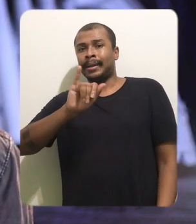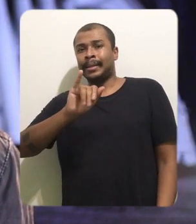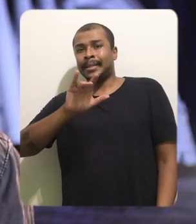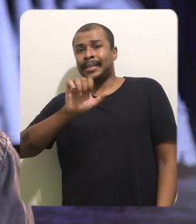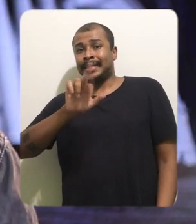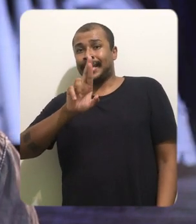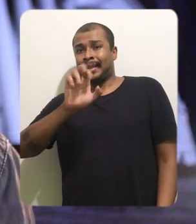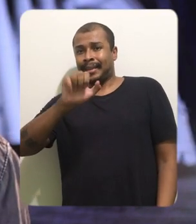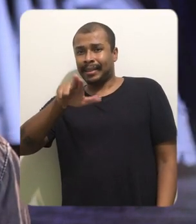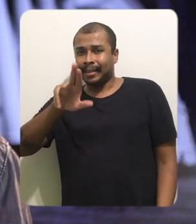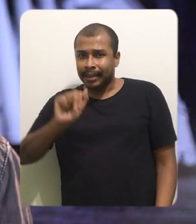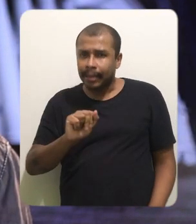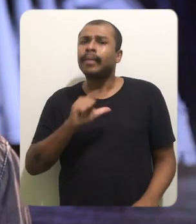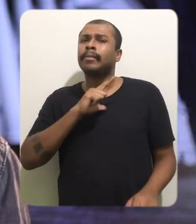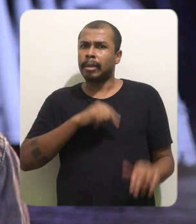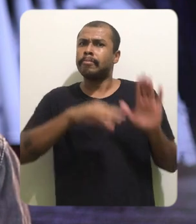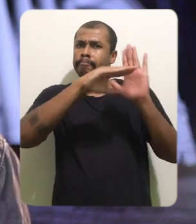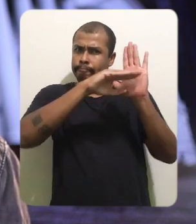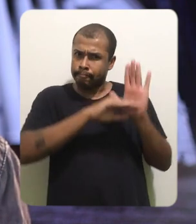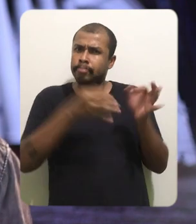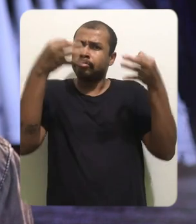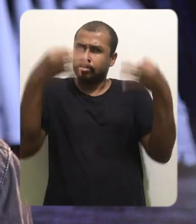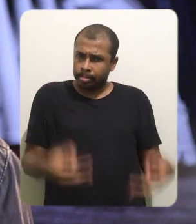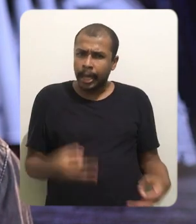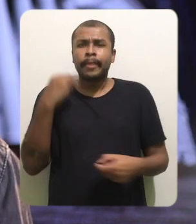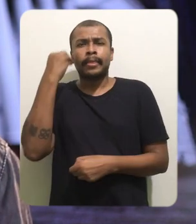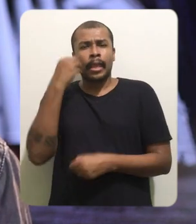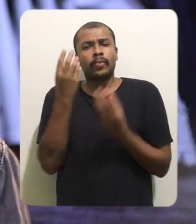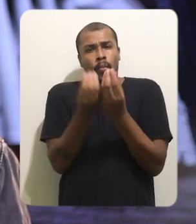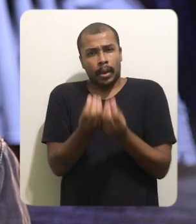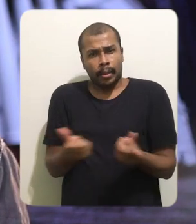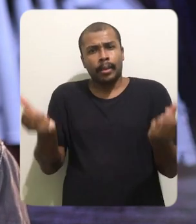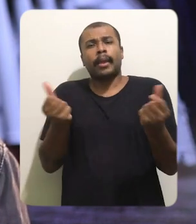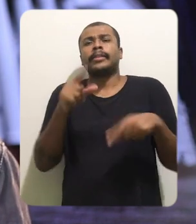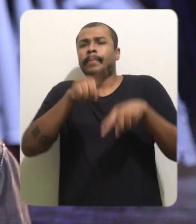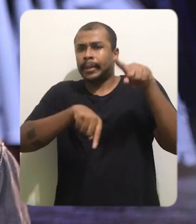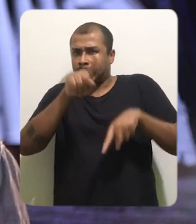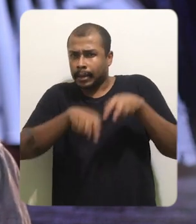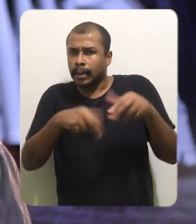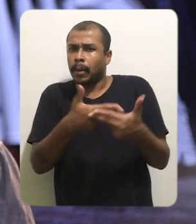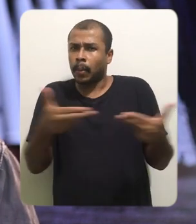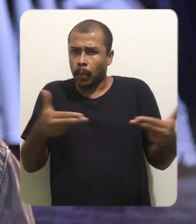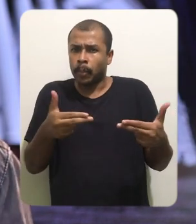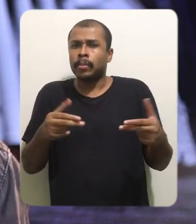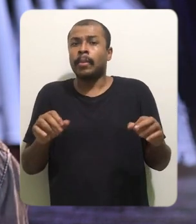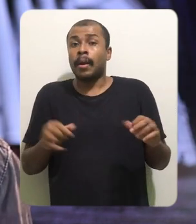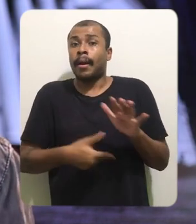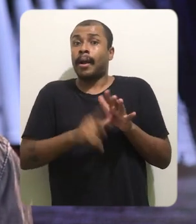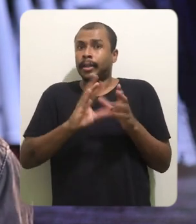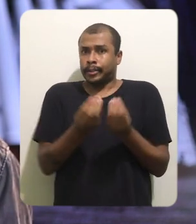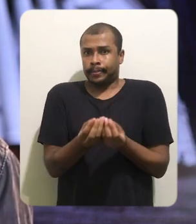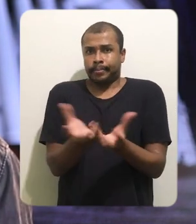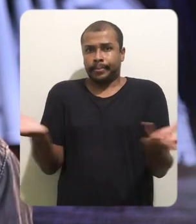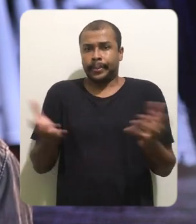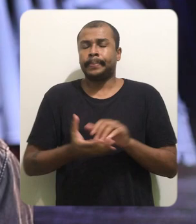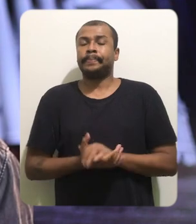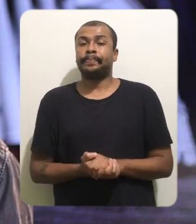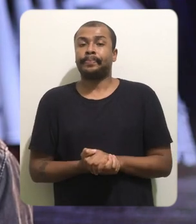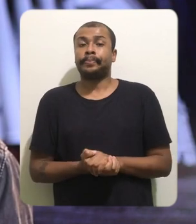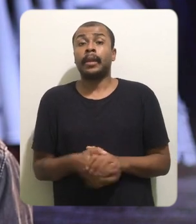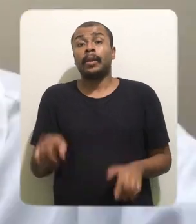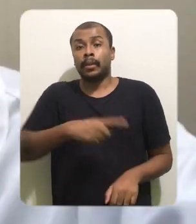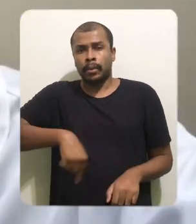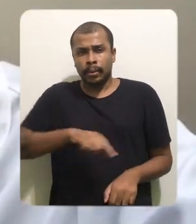glicerinado produzido pela UFPR segue um alto rigor de produção, com testes de qualidade tanto da matéria-prima quanto do produto